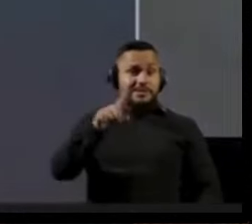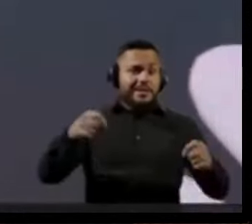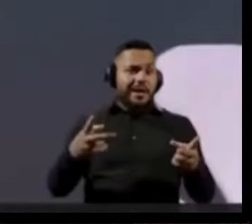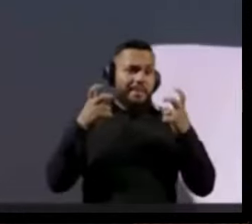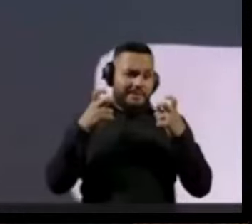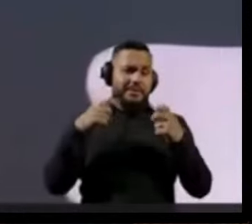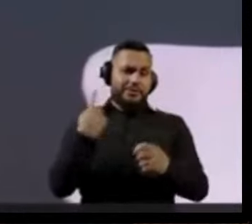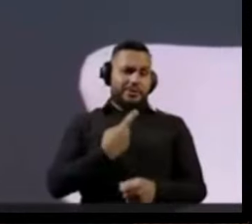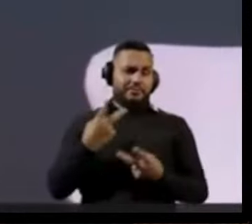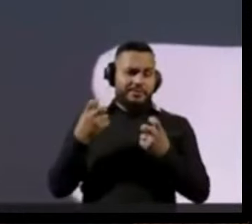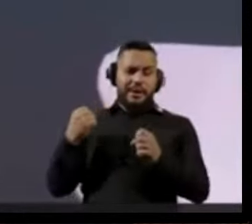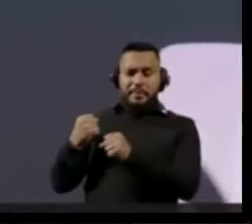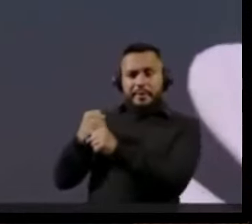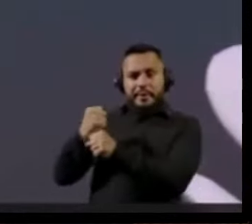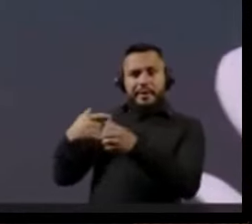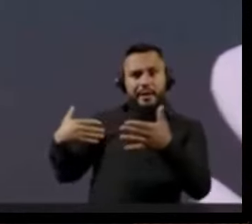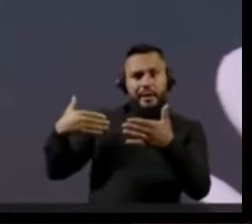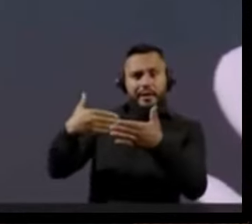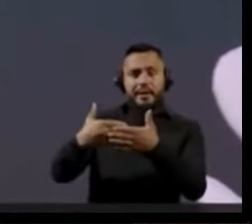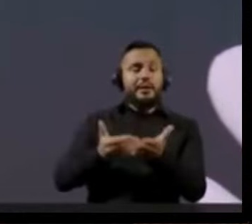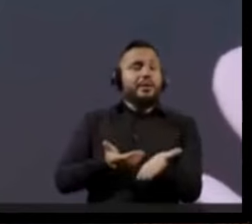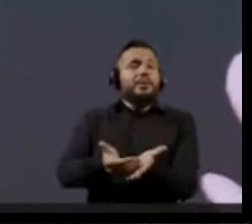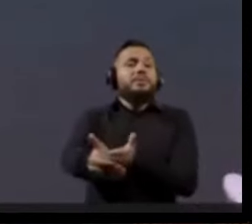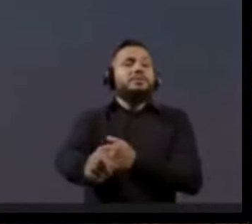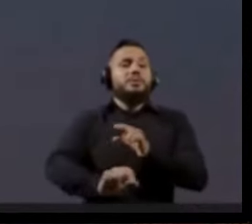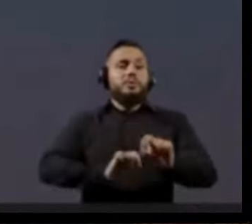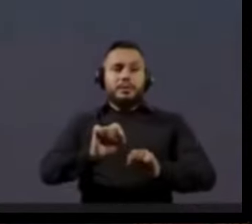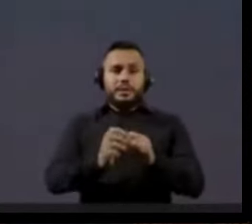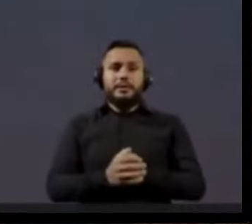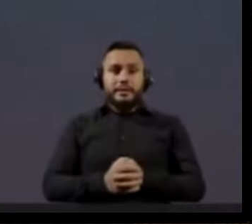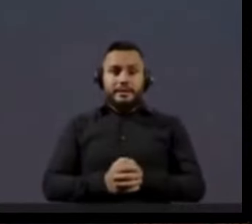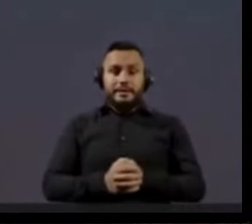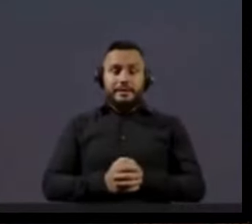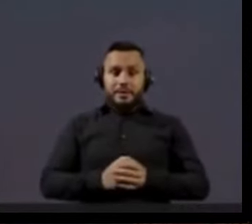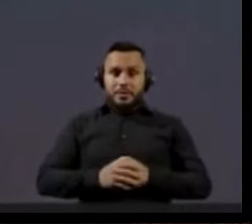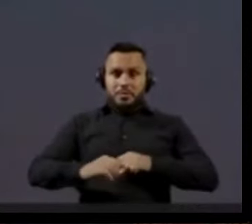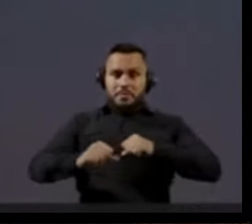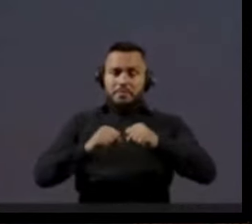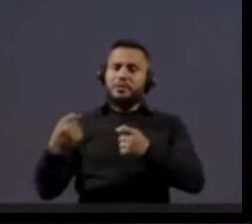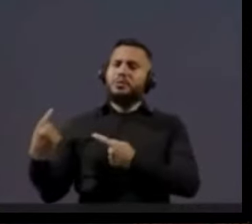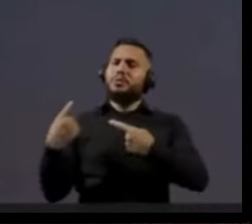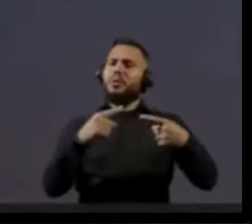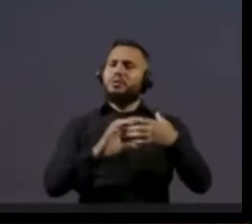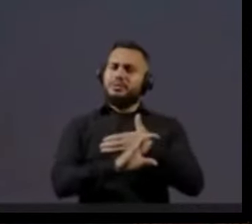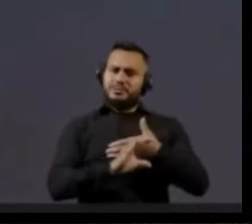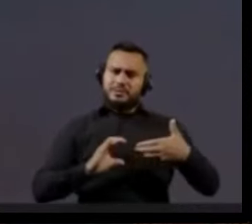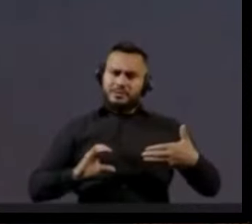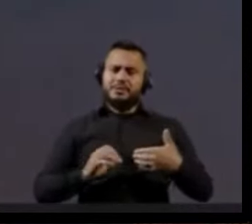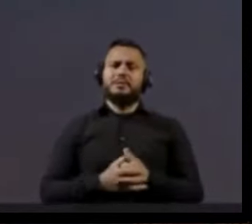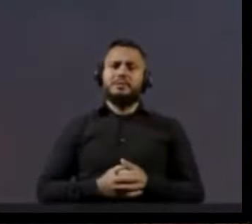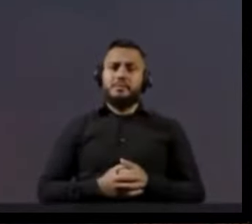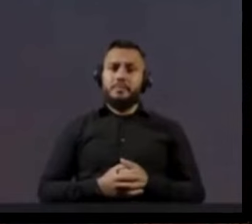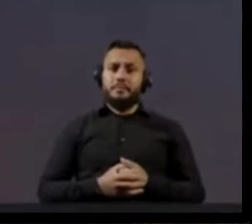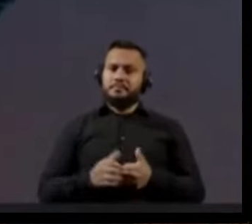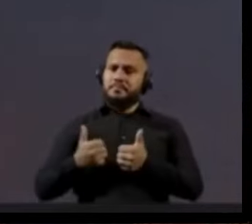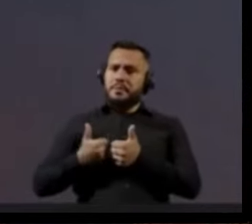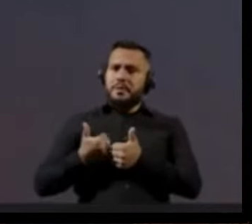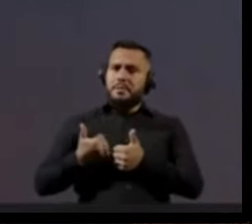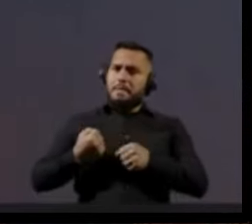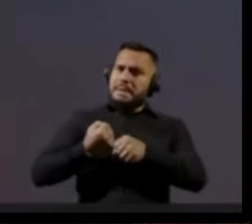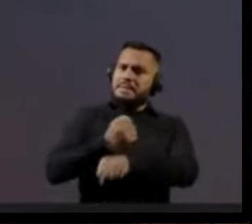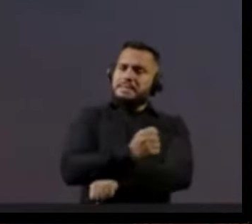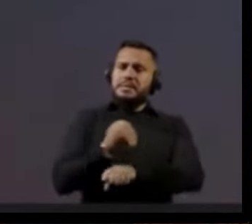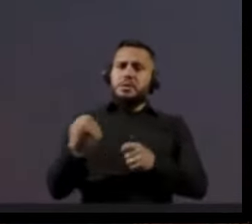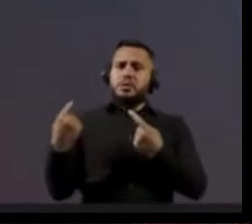viu isso ao longo dos últimos anos, que se iniciou uma verdadeira cruzada contra o pensamento conservador. Uma perseguição completa às tias do Zap,